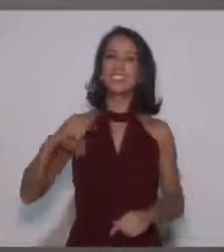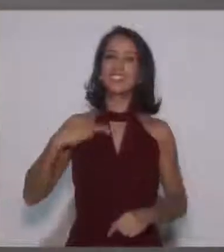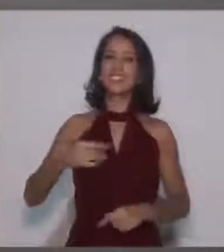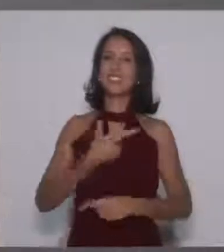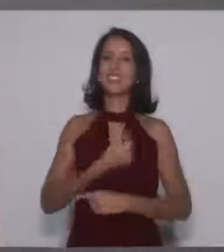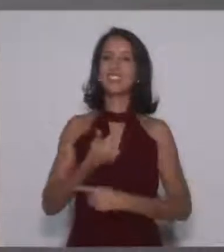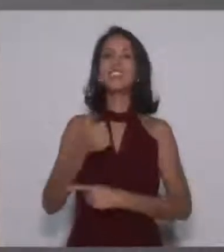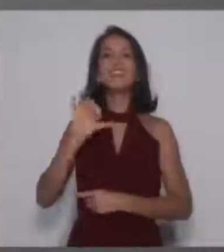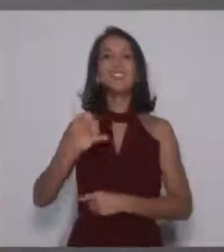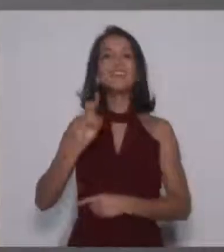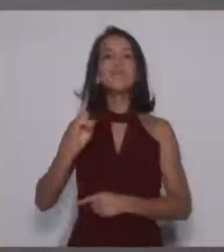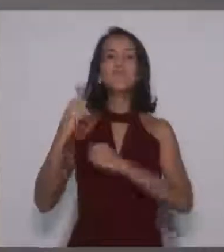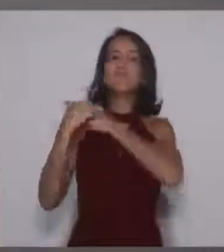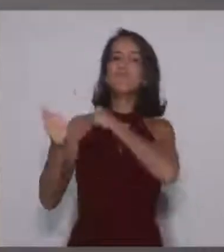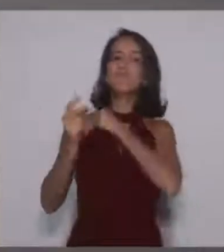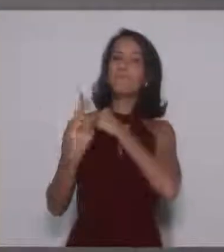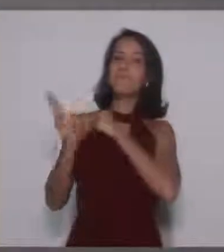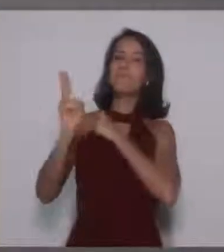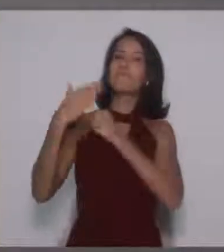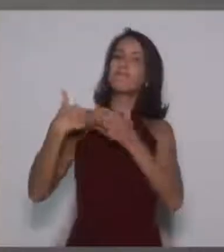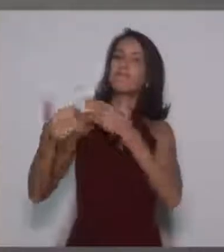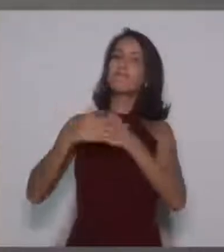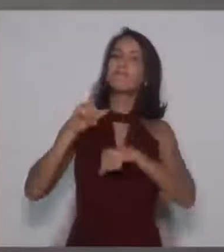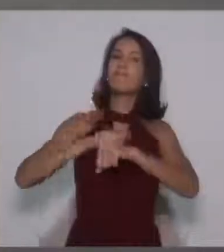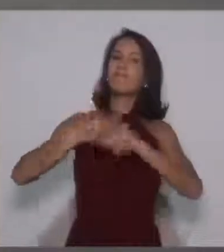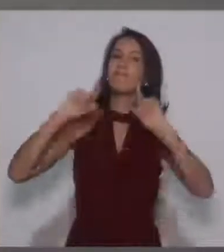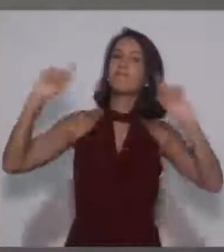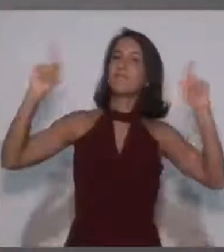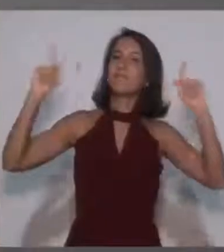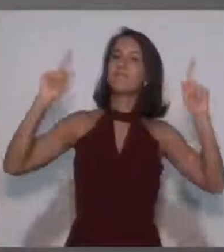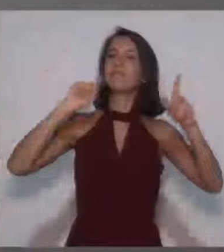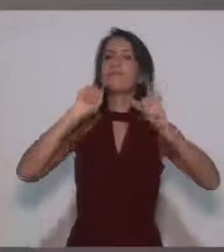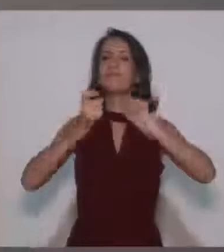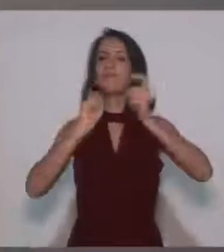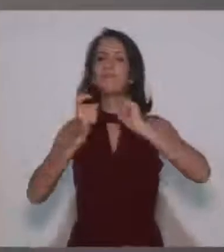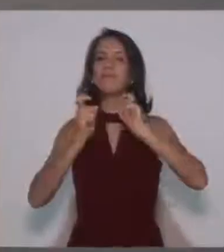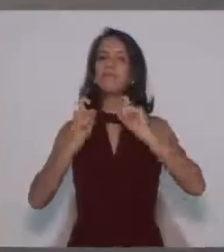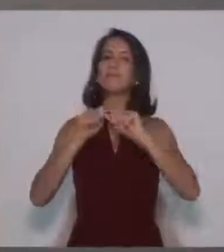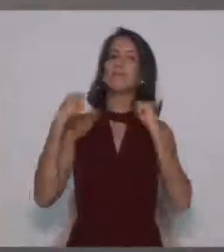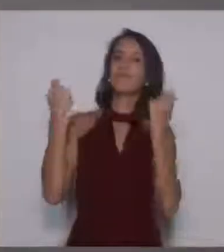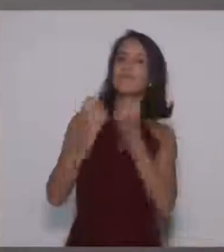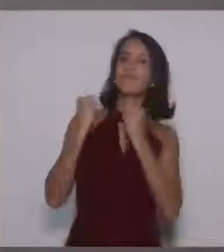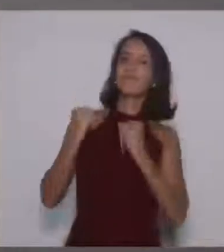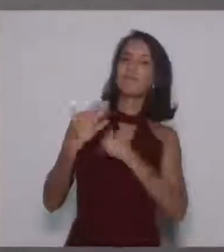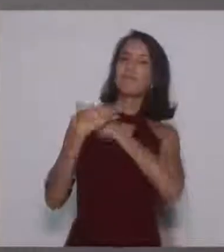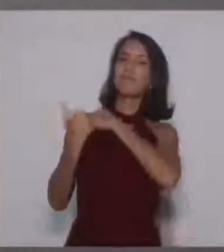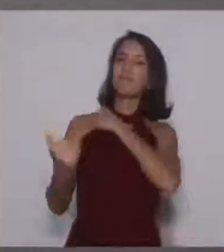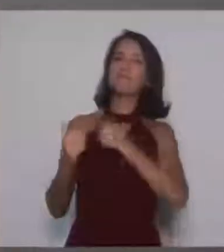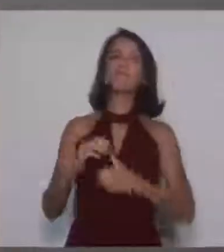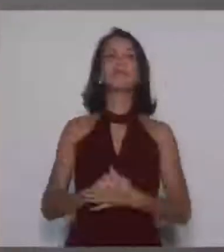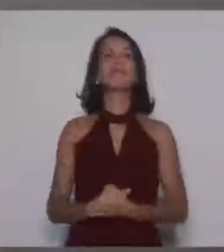Pode contar sempre comigo, qualquer manifestação, reunião, assembleia, pode contar comigo.